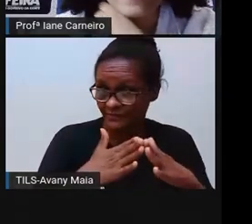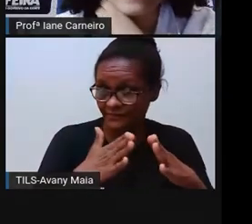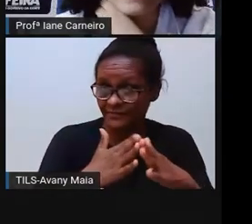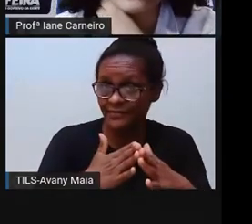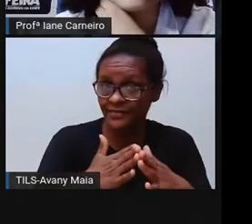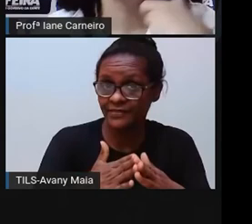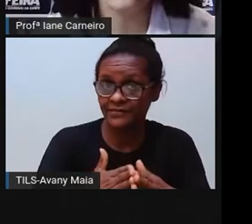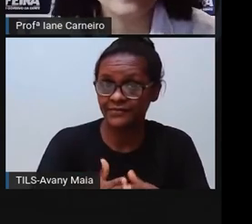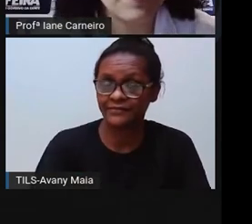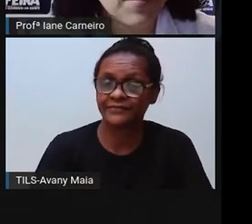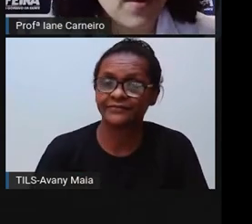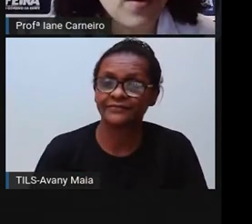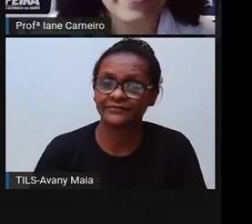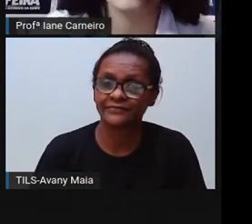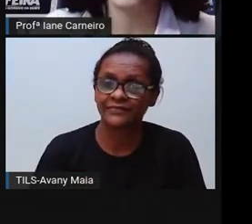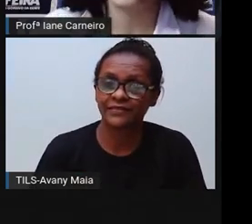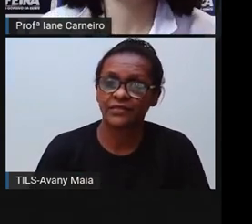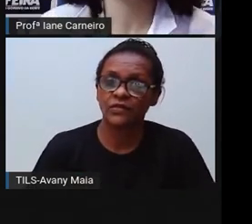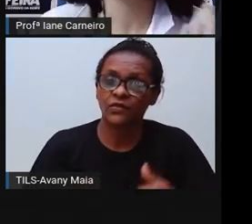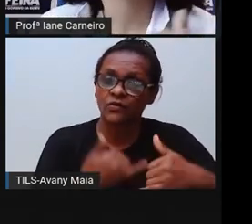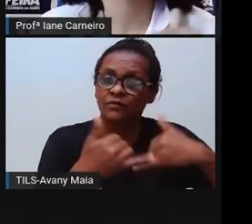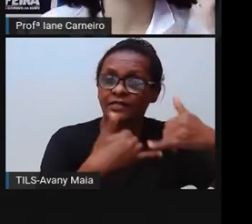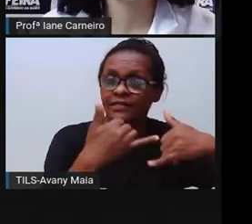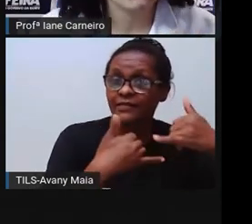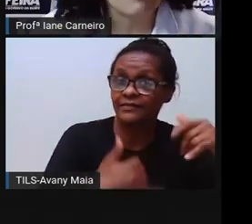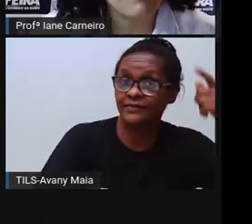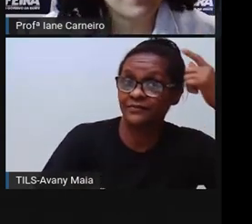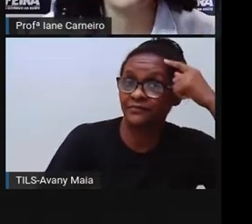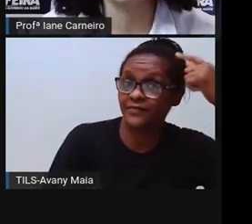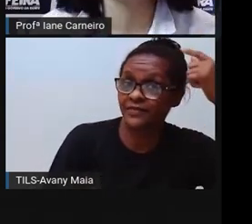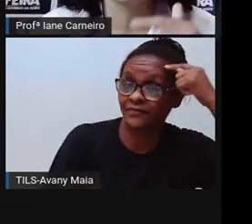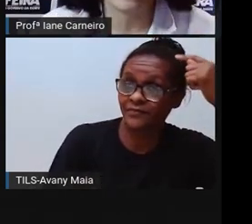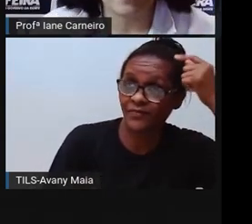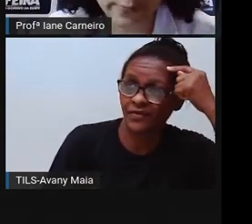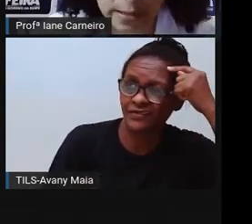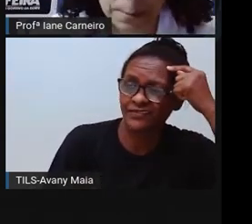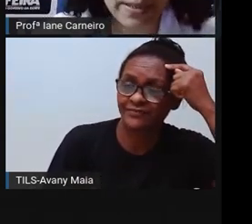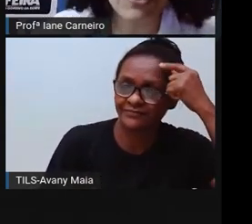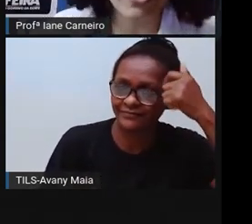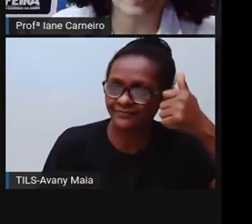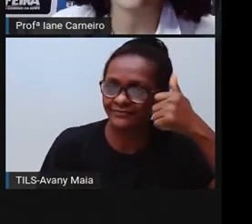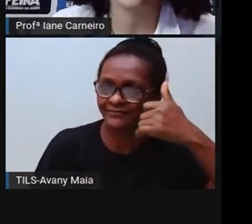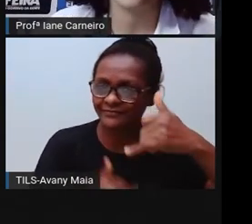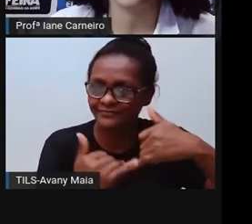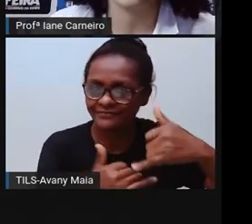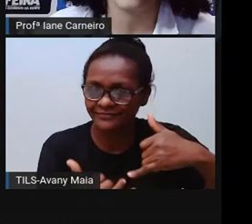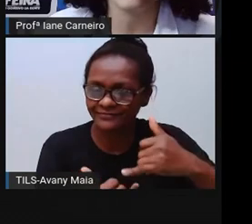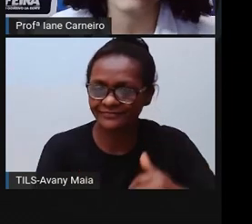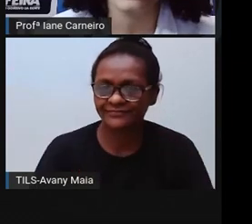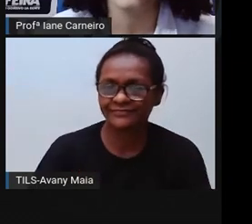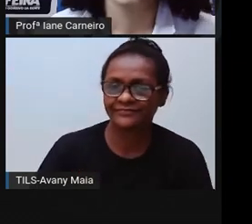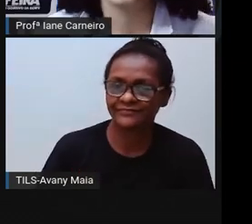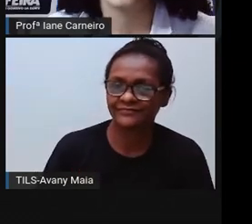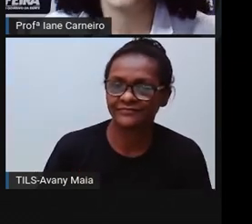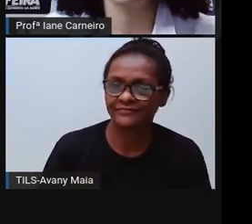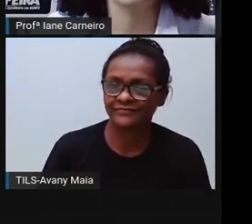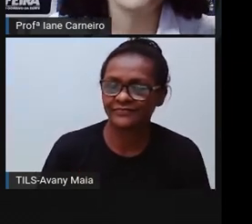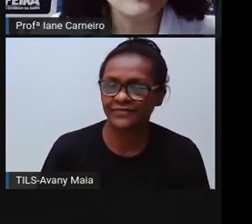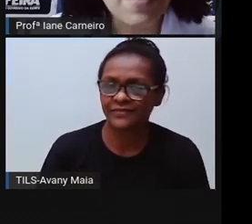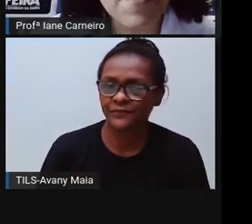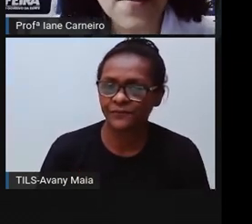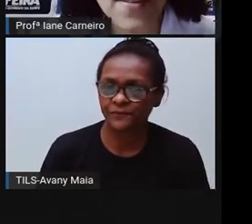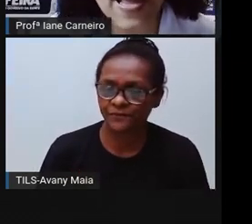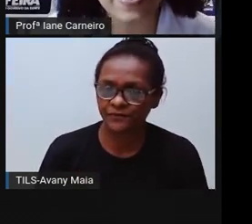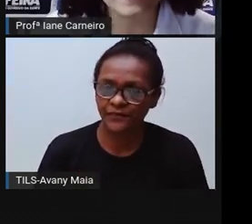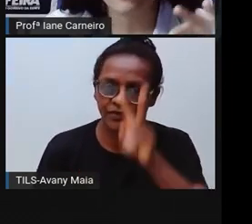telha. Jogo da memória que dá também pra vocês fazerem com papelão ou com tampinha de garrafa pet. O jogo